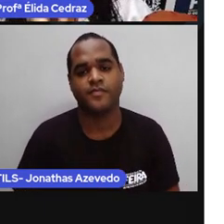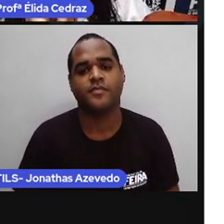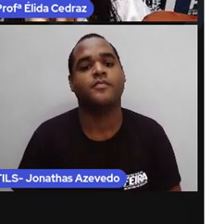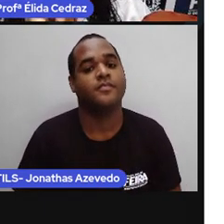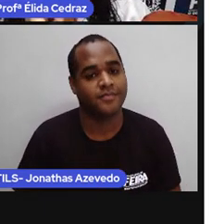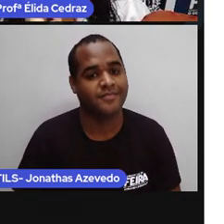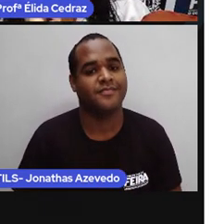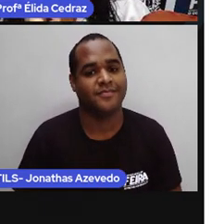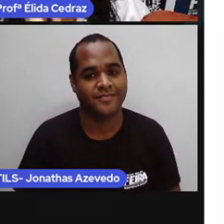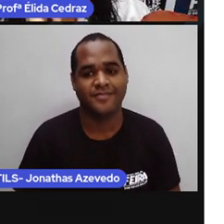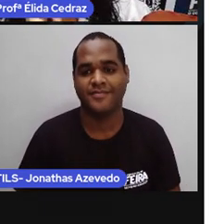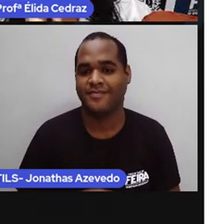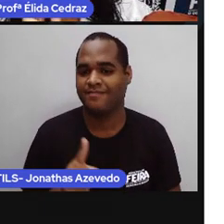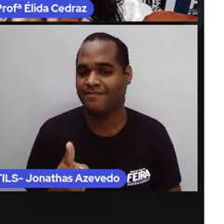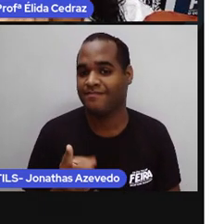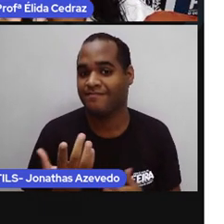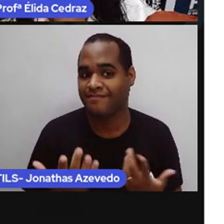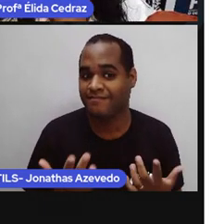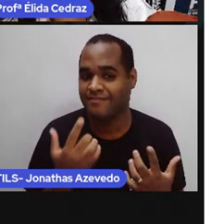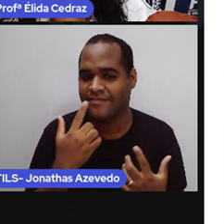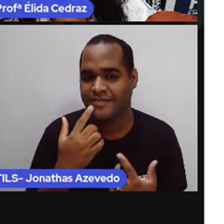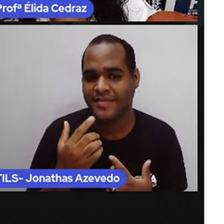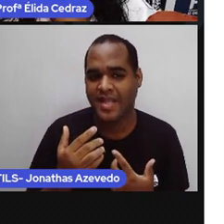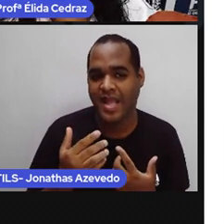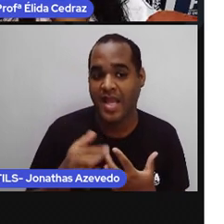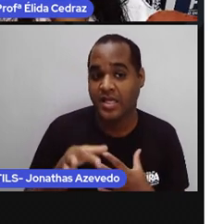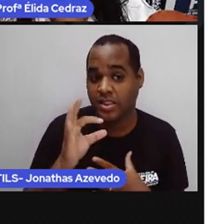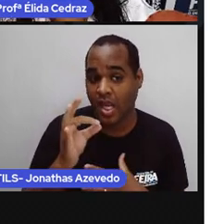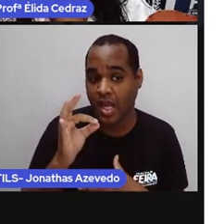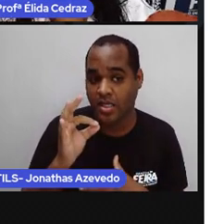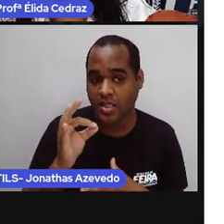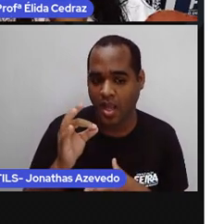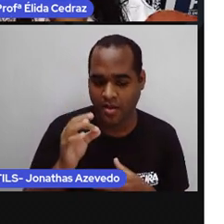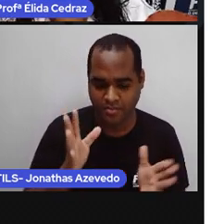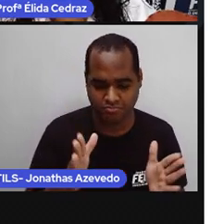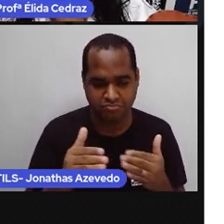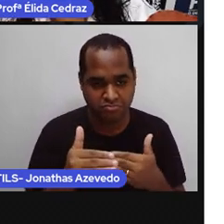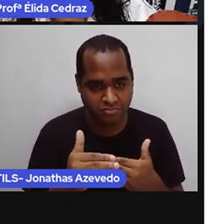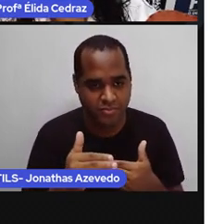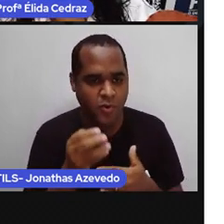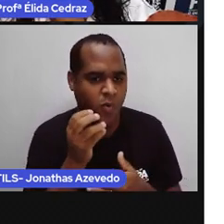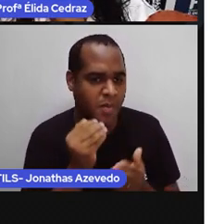chá de cozinha. O chá de cozinha é quando a gente